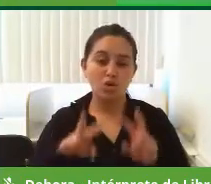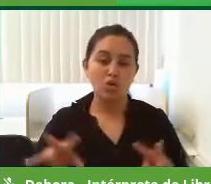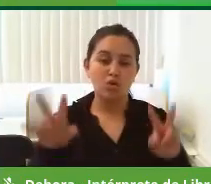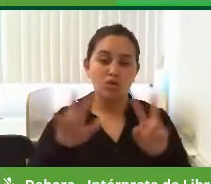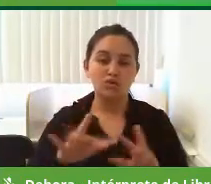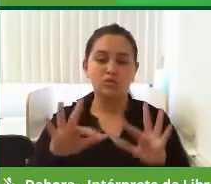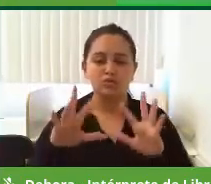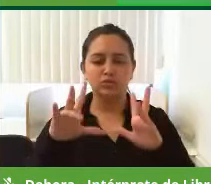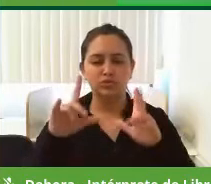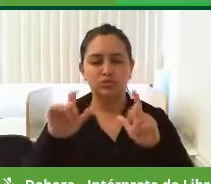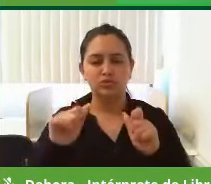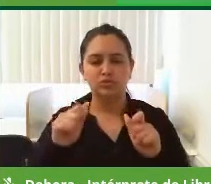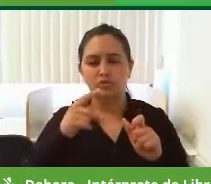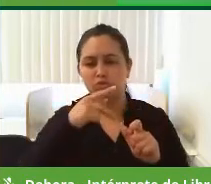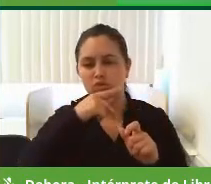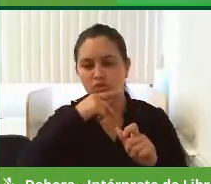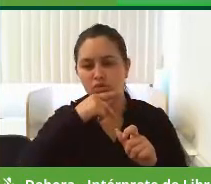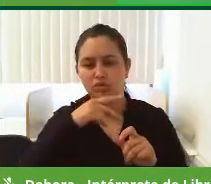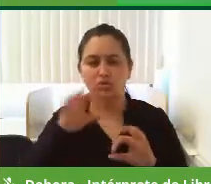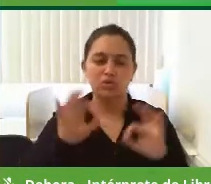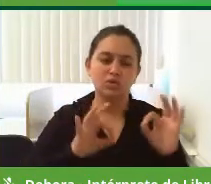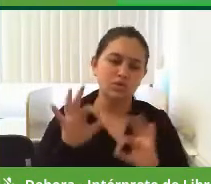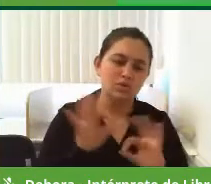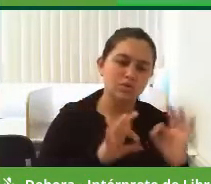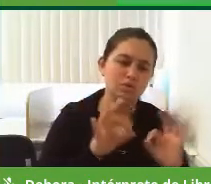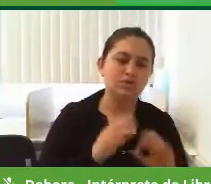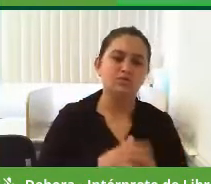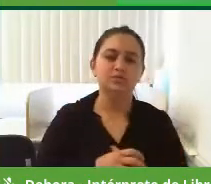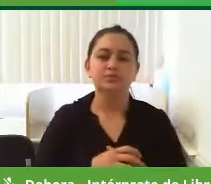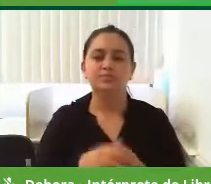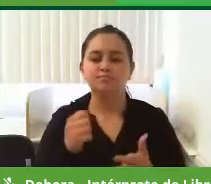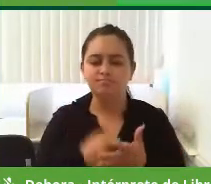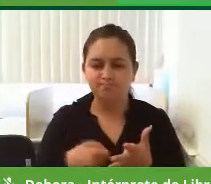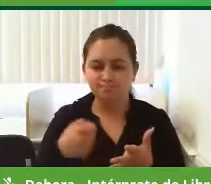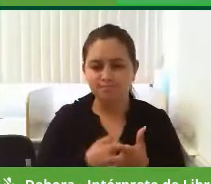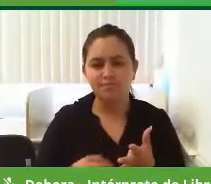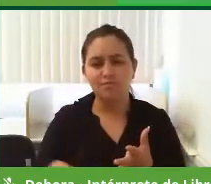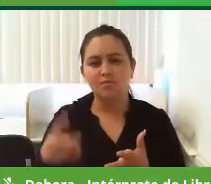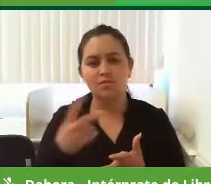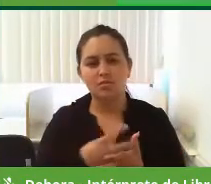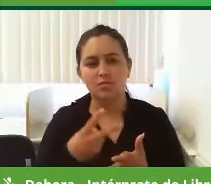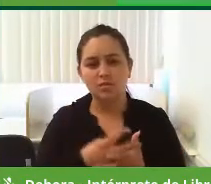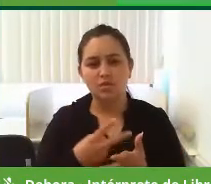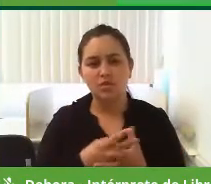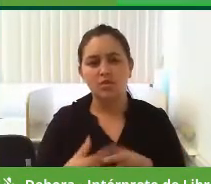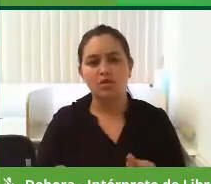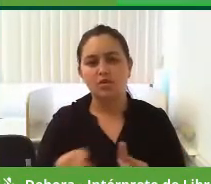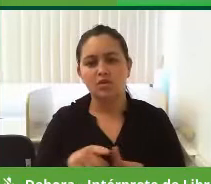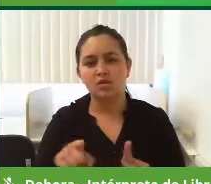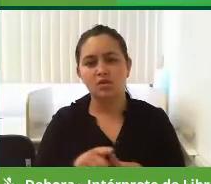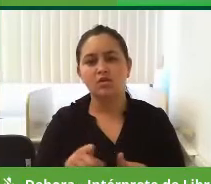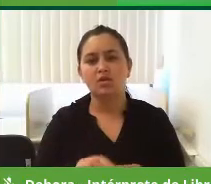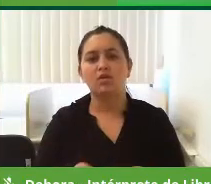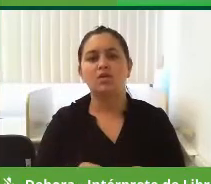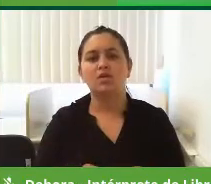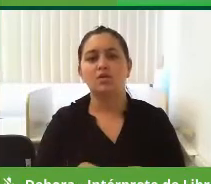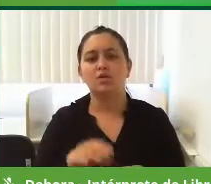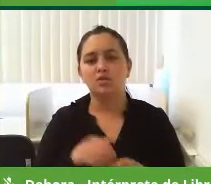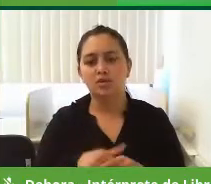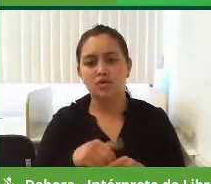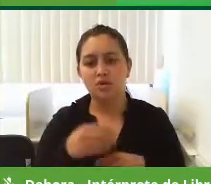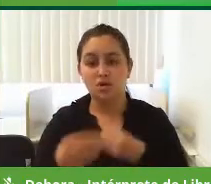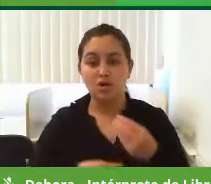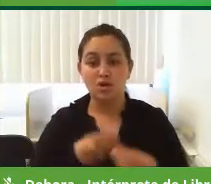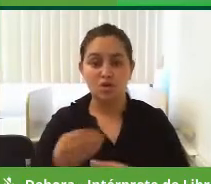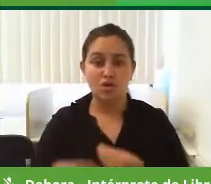tantos partidos se organizando e lutando para participar das eleições e como do